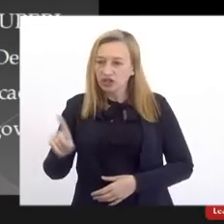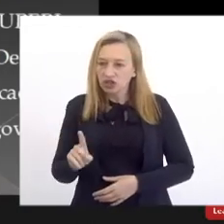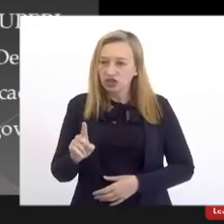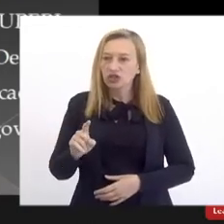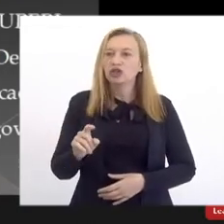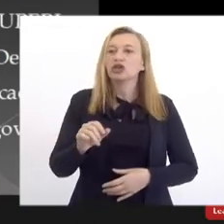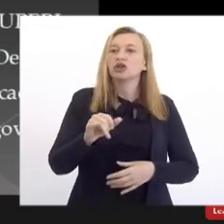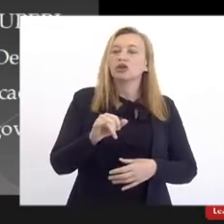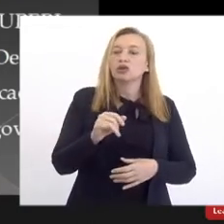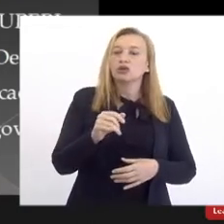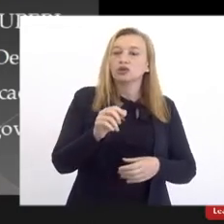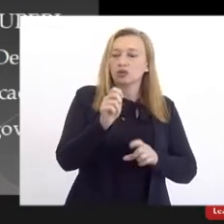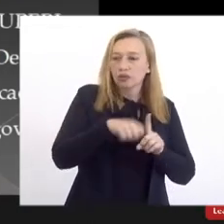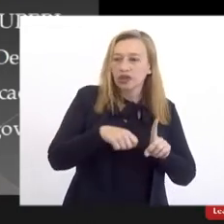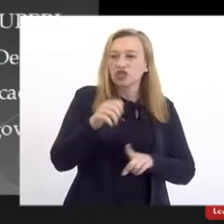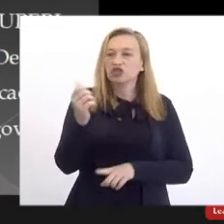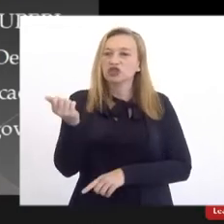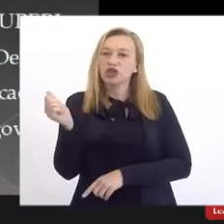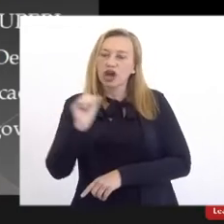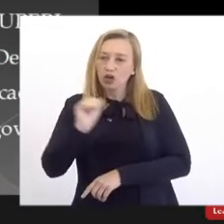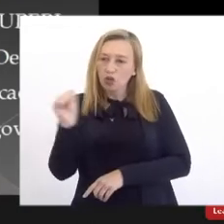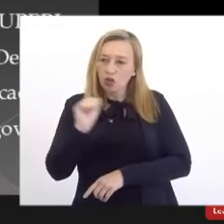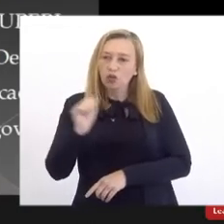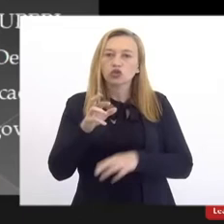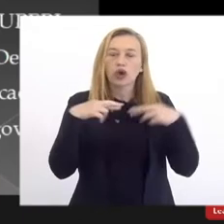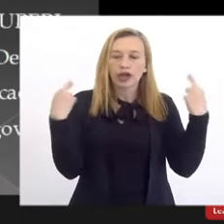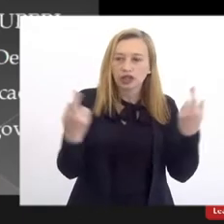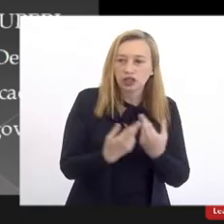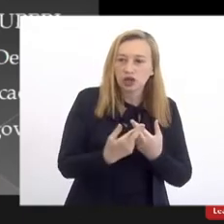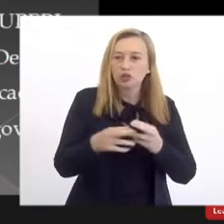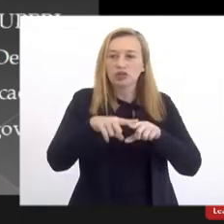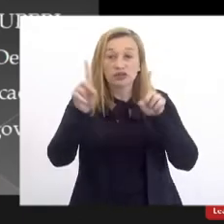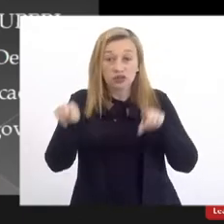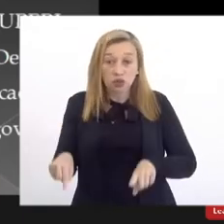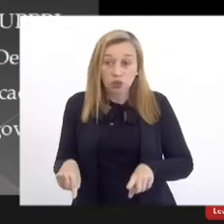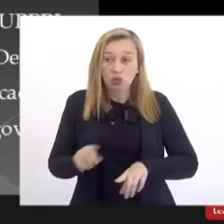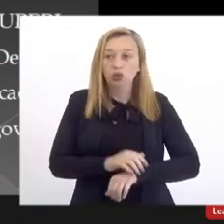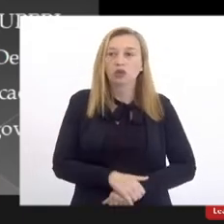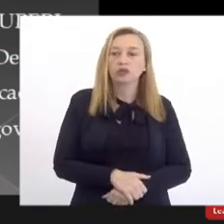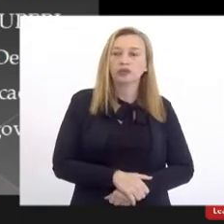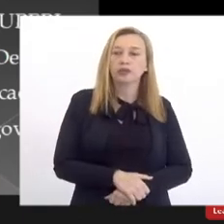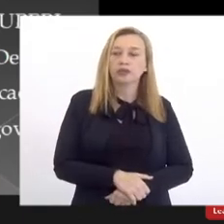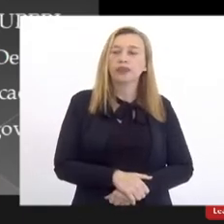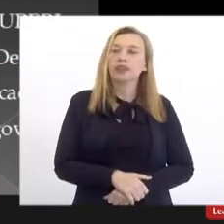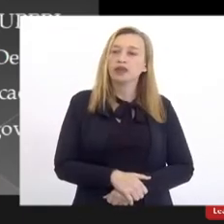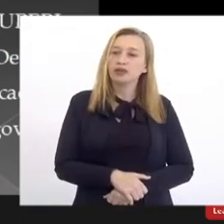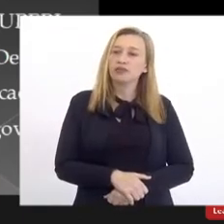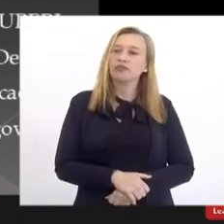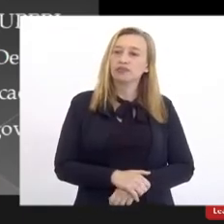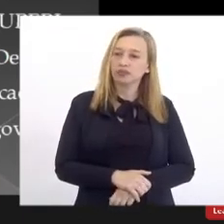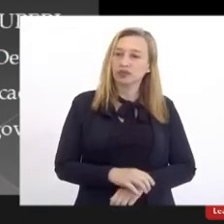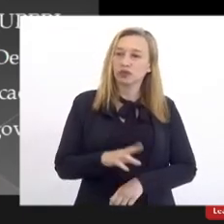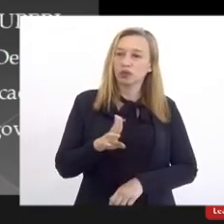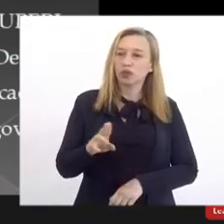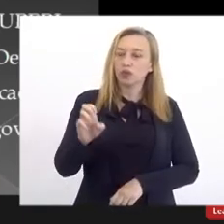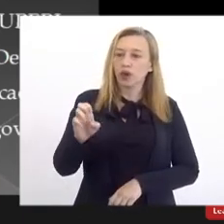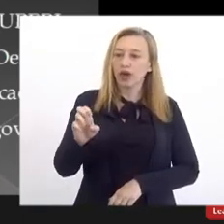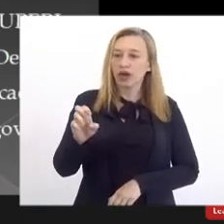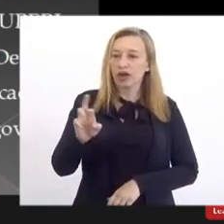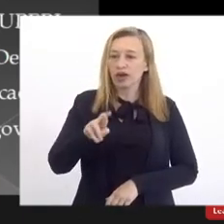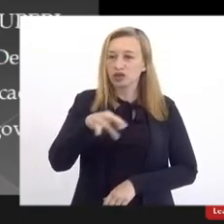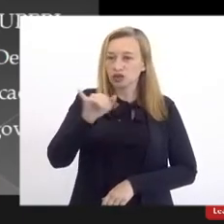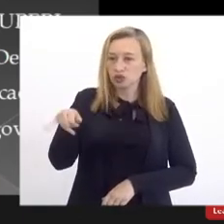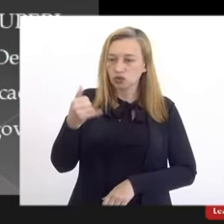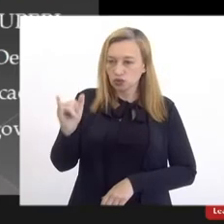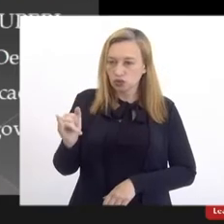de agosto, ainda no mês de agosto, reunião com os servidores extra-quadro da UESO, esses servidores são aqueles